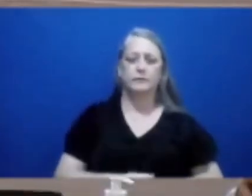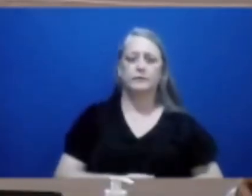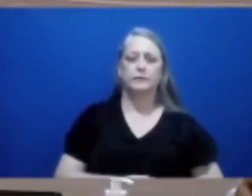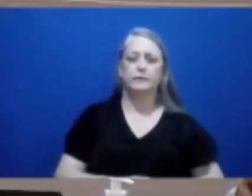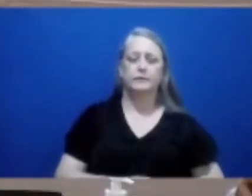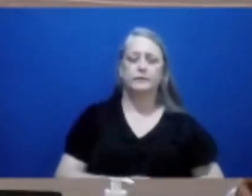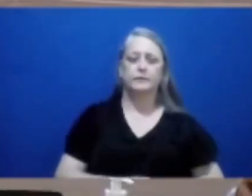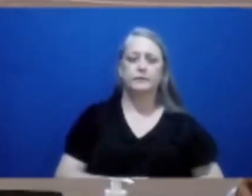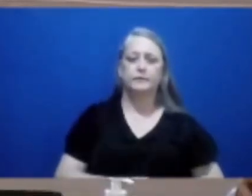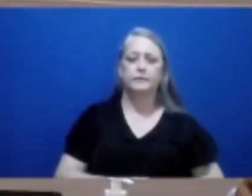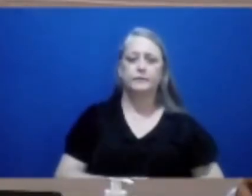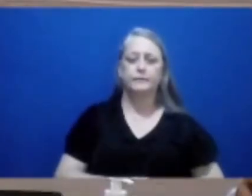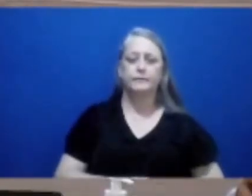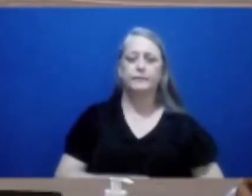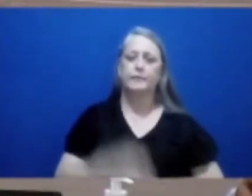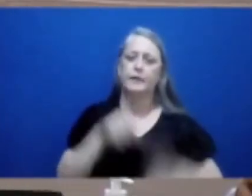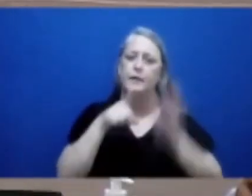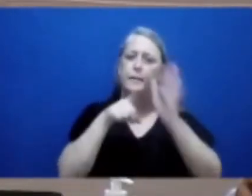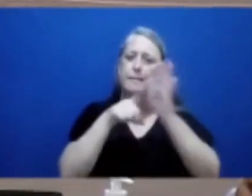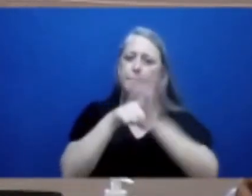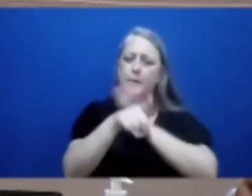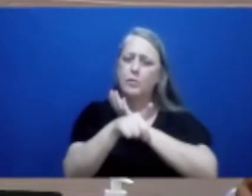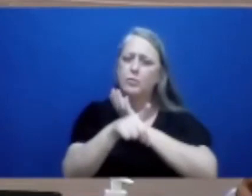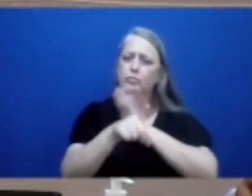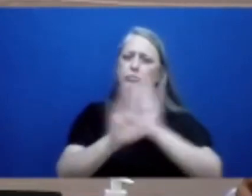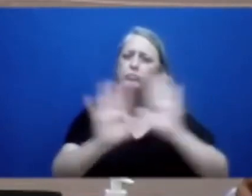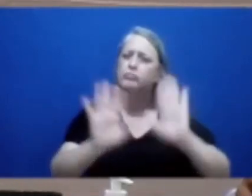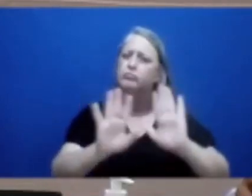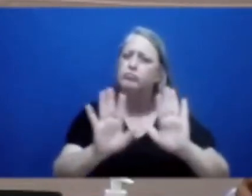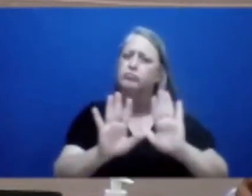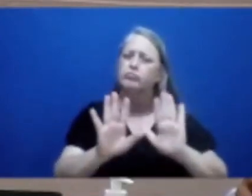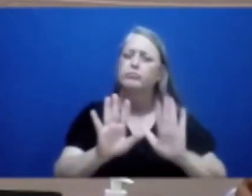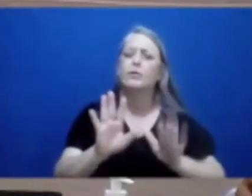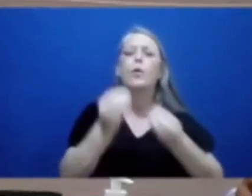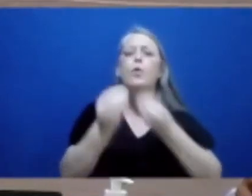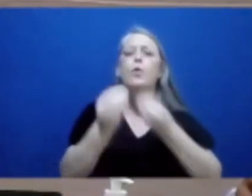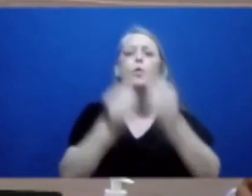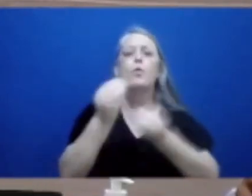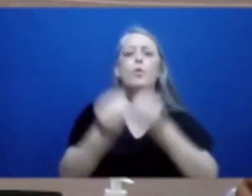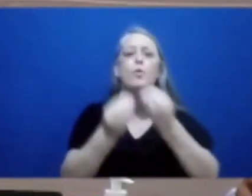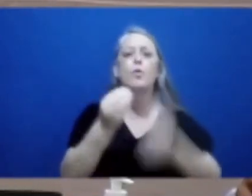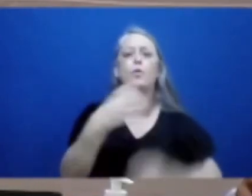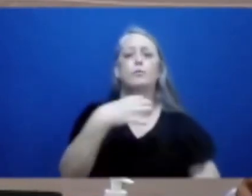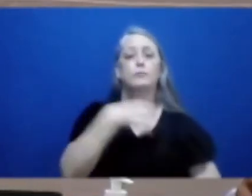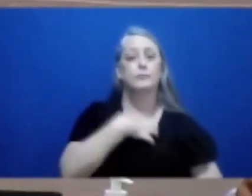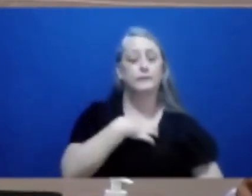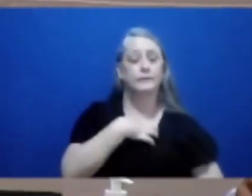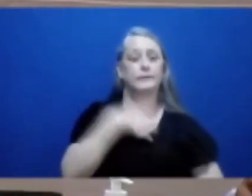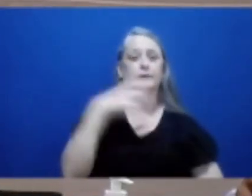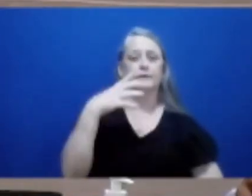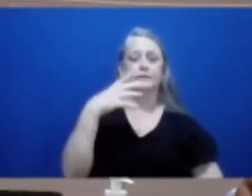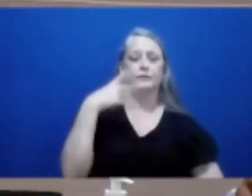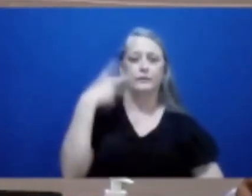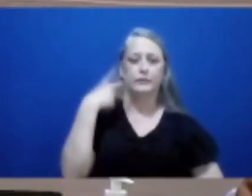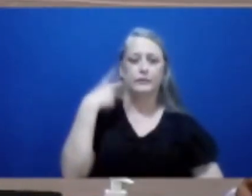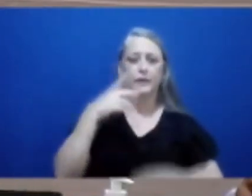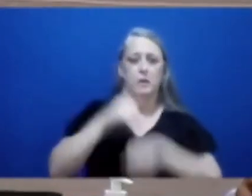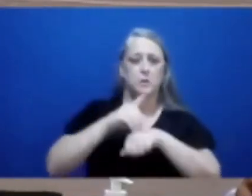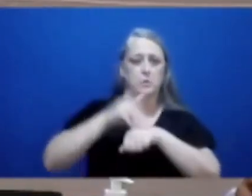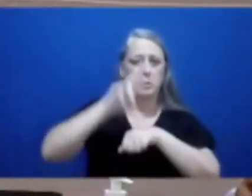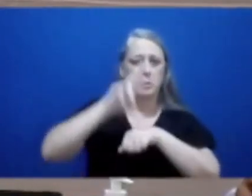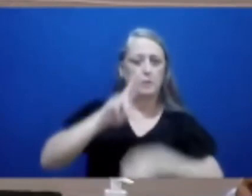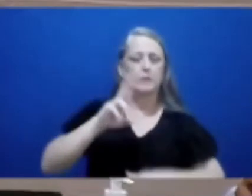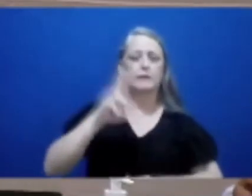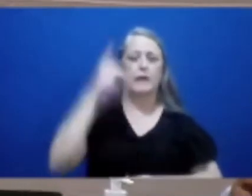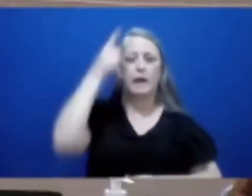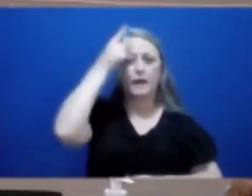Eu queria perguntar, aliás, perguntar não, como se sente o vereador, doutor Anderson, cheio de juridiquês, cheio